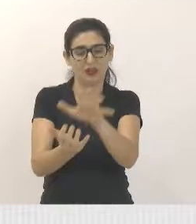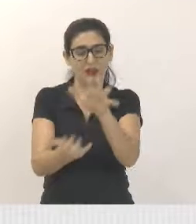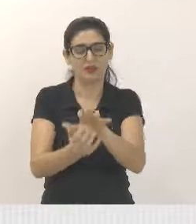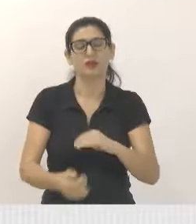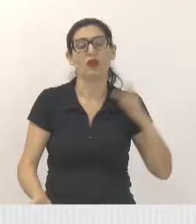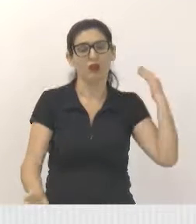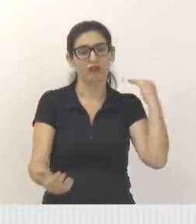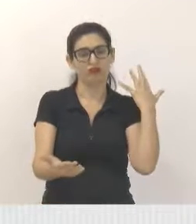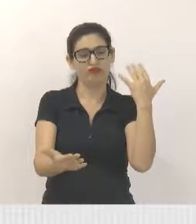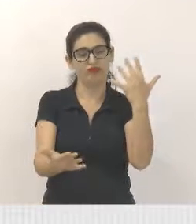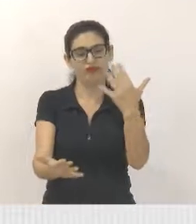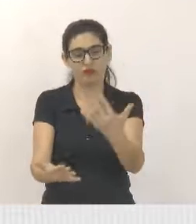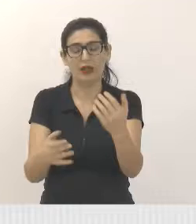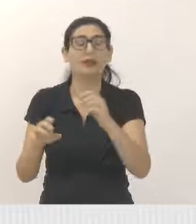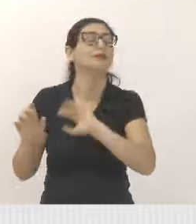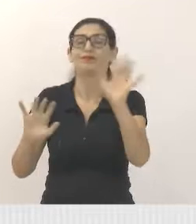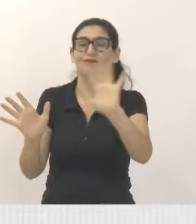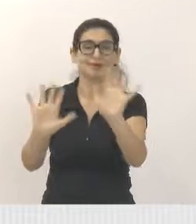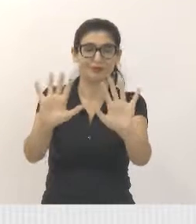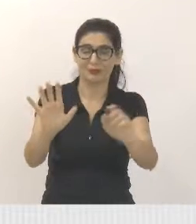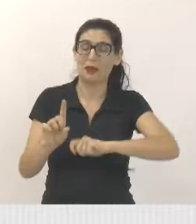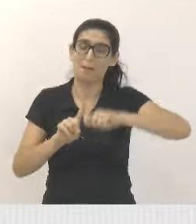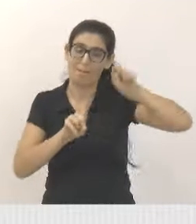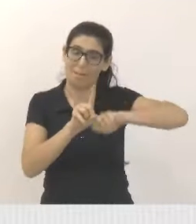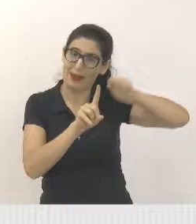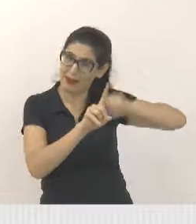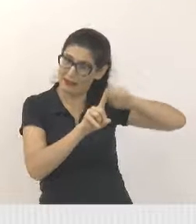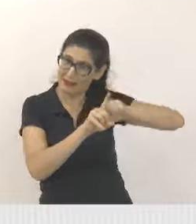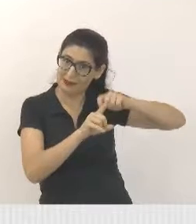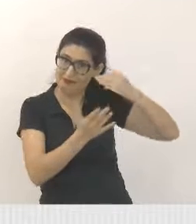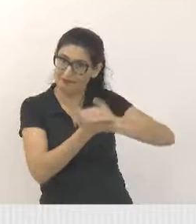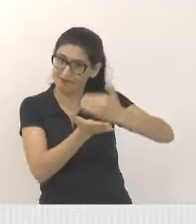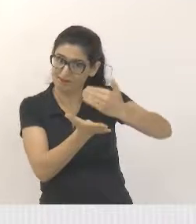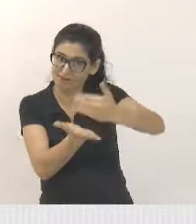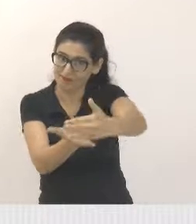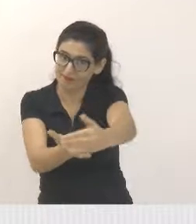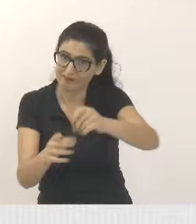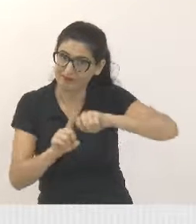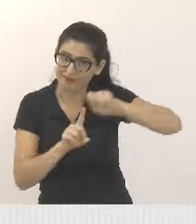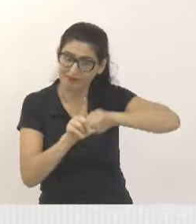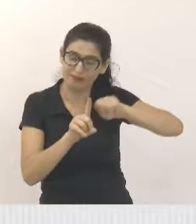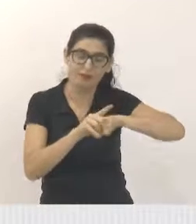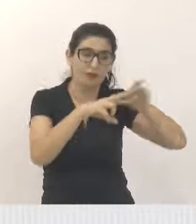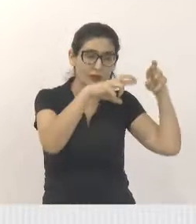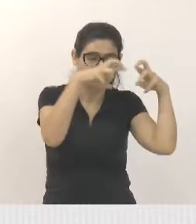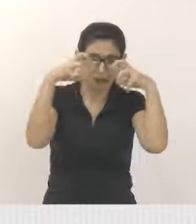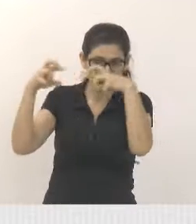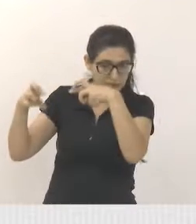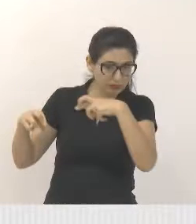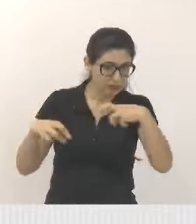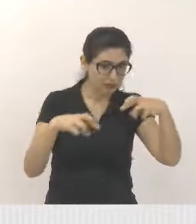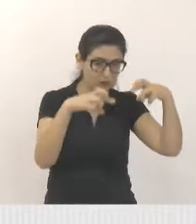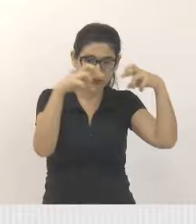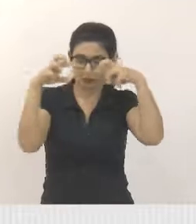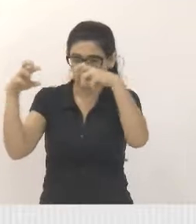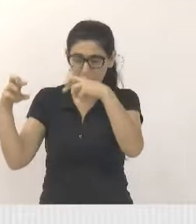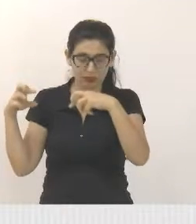nós temos incisivamente fazendo vistorias e enfrentamentos dentro dos vários